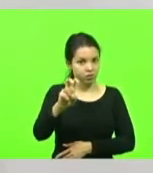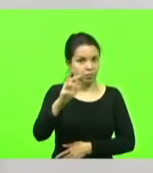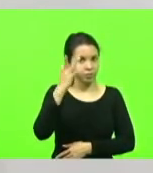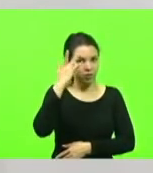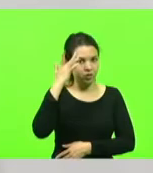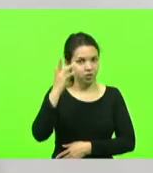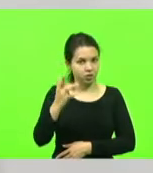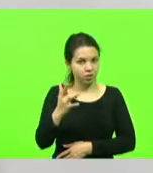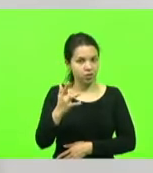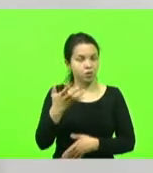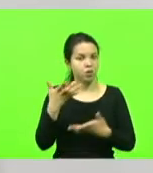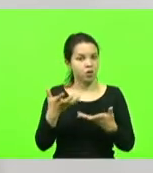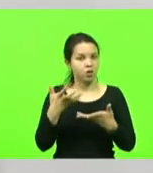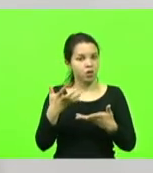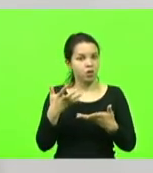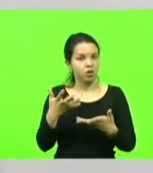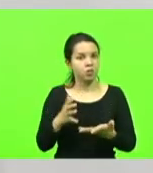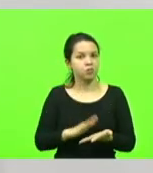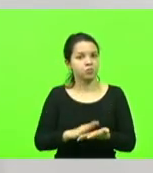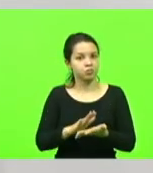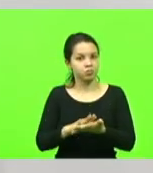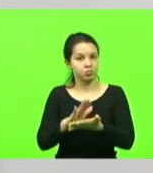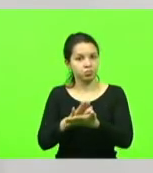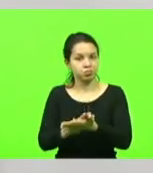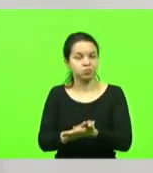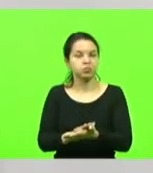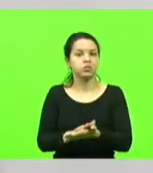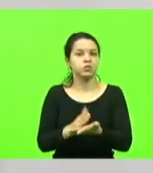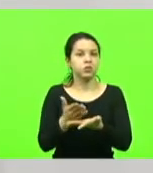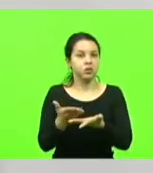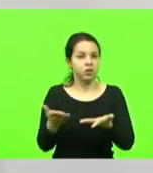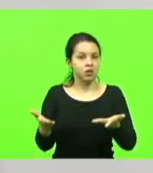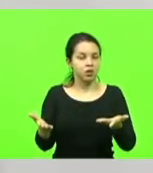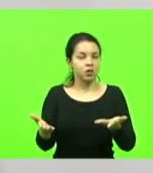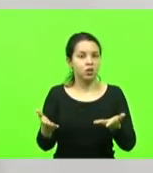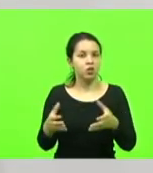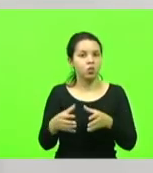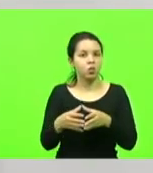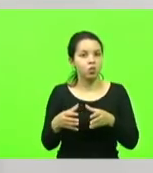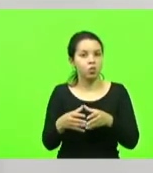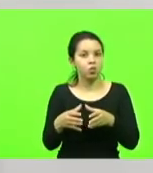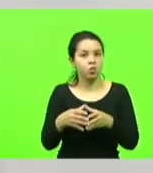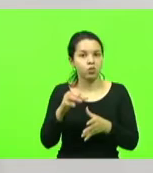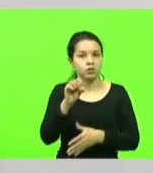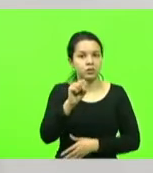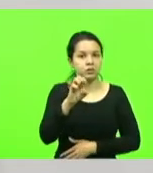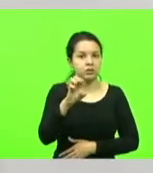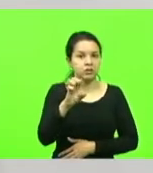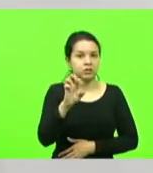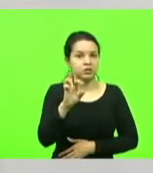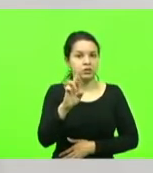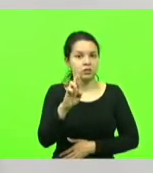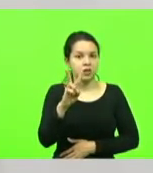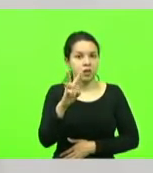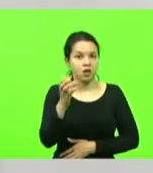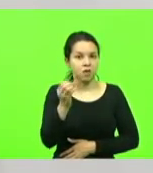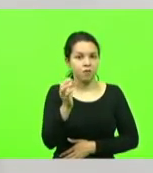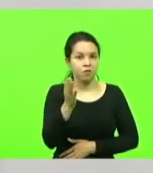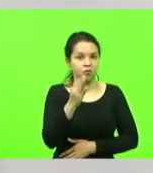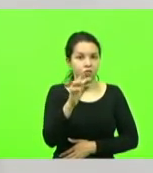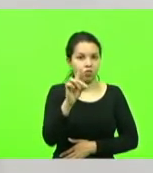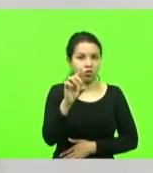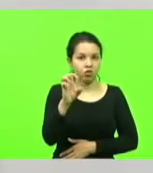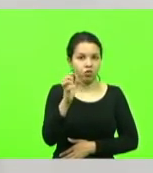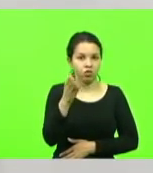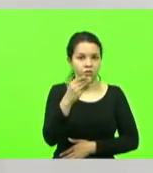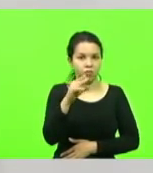com os servos de Maria, uma ordem religiosa e uma ordem secular, além